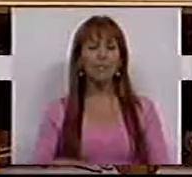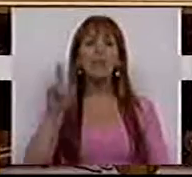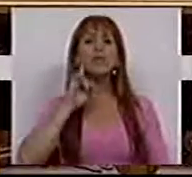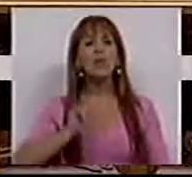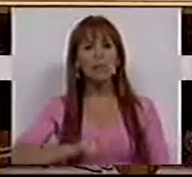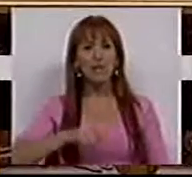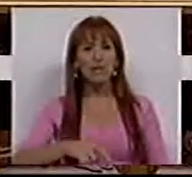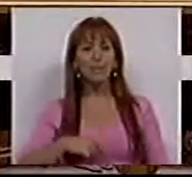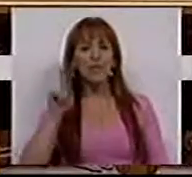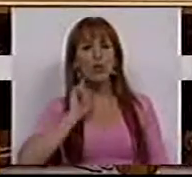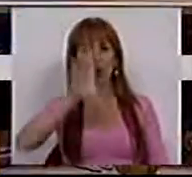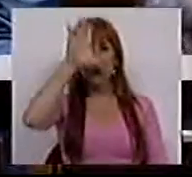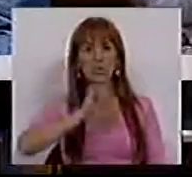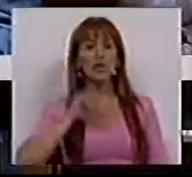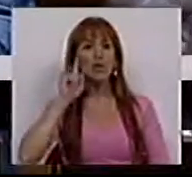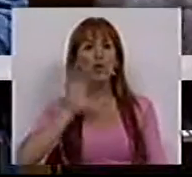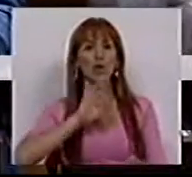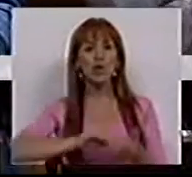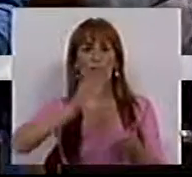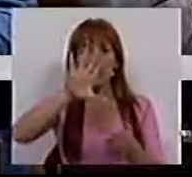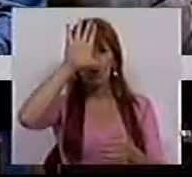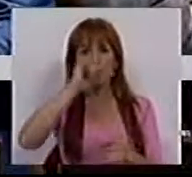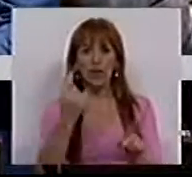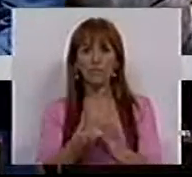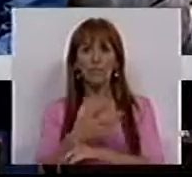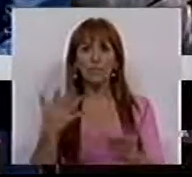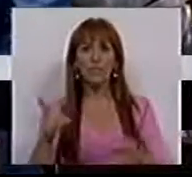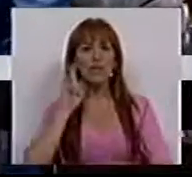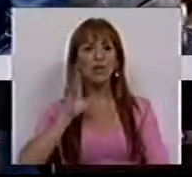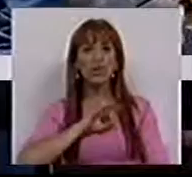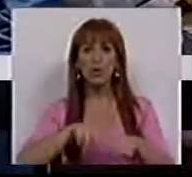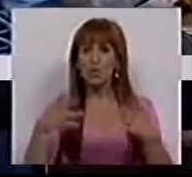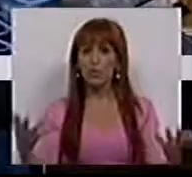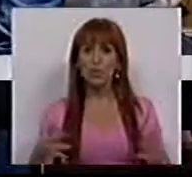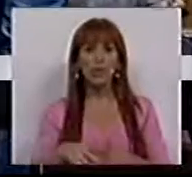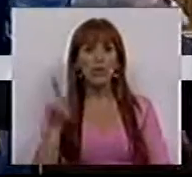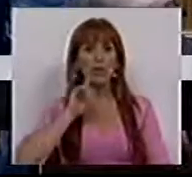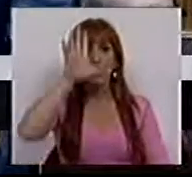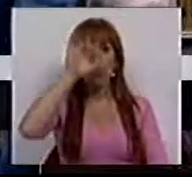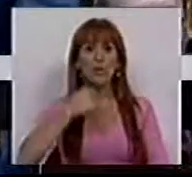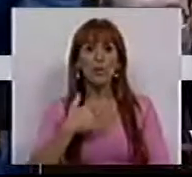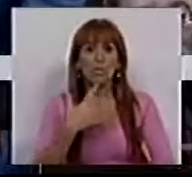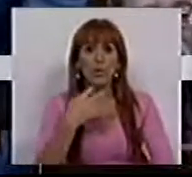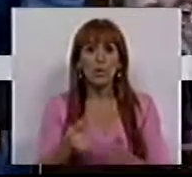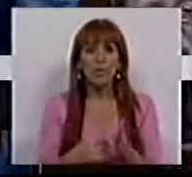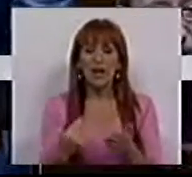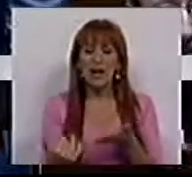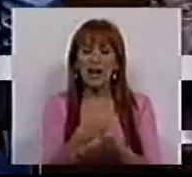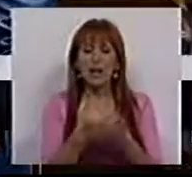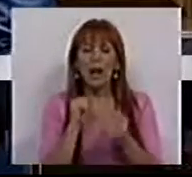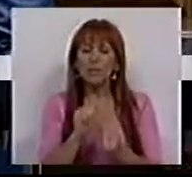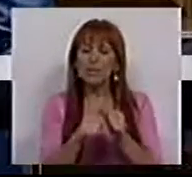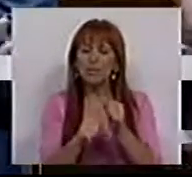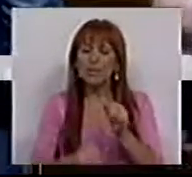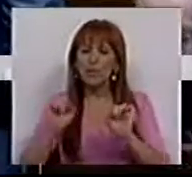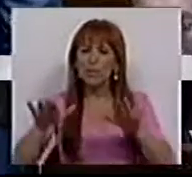Sra. Presidente, Sra. Ministra, Sra. e Sra. Secretário de Estado, Sras. e Srs. Deputados, Sra. Ministra, eu creio que faltam dados na sua